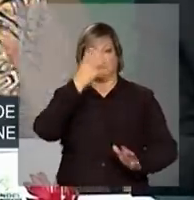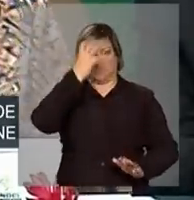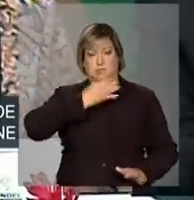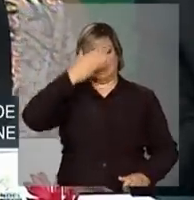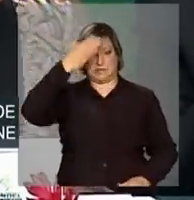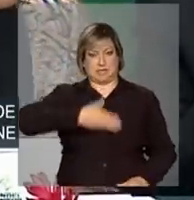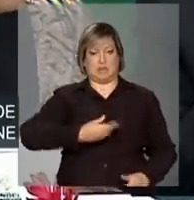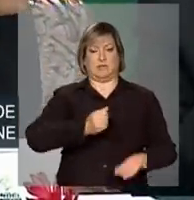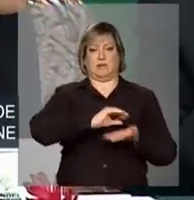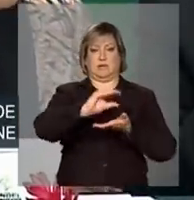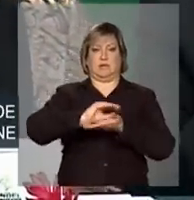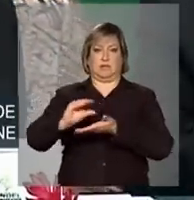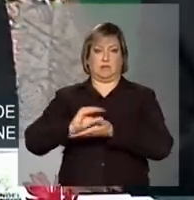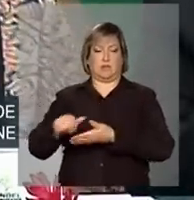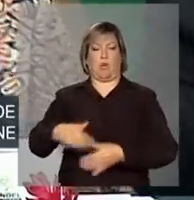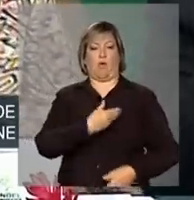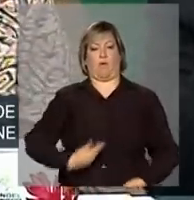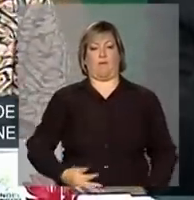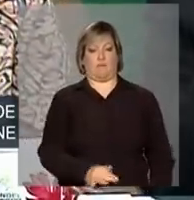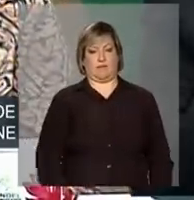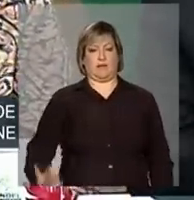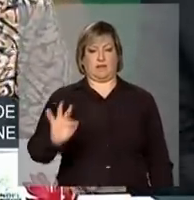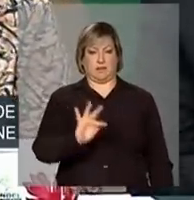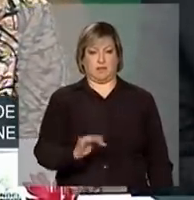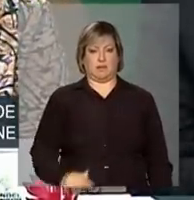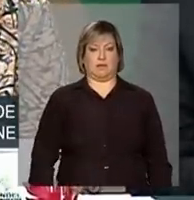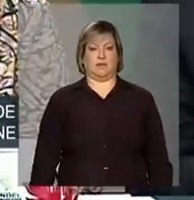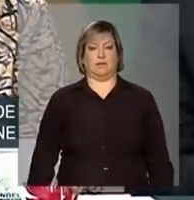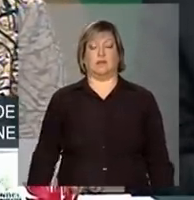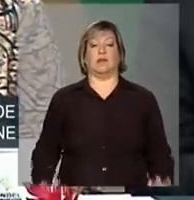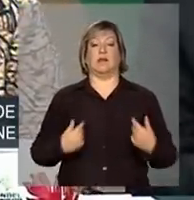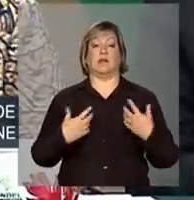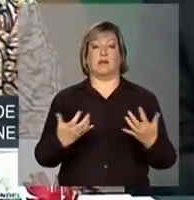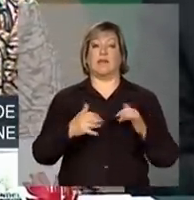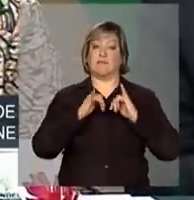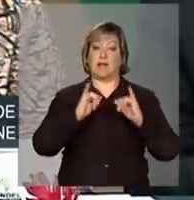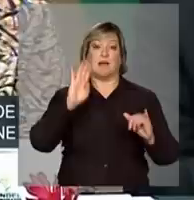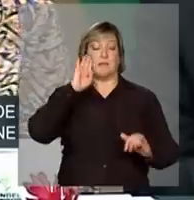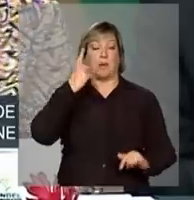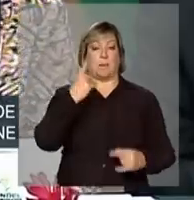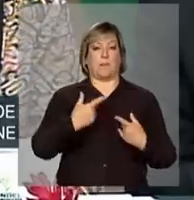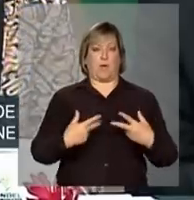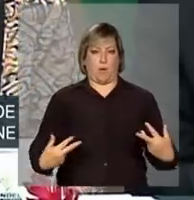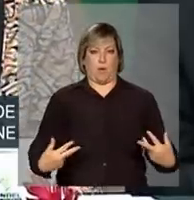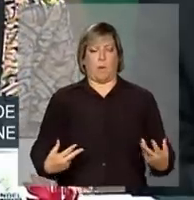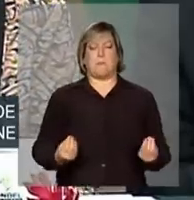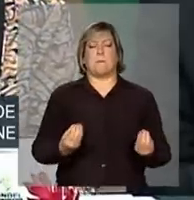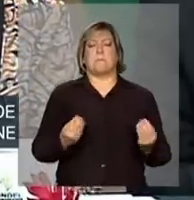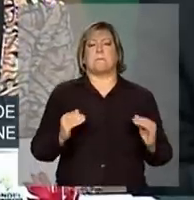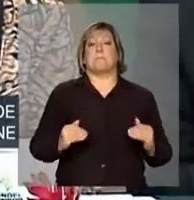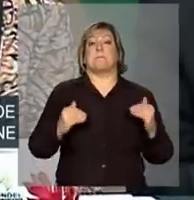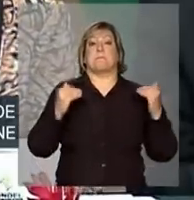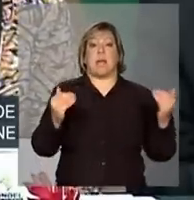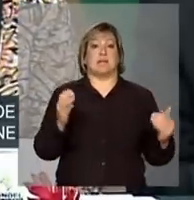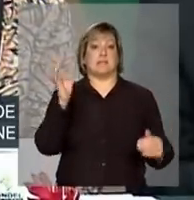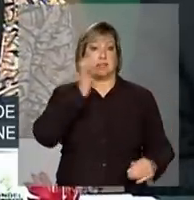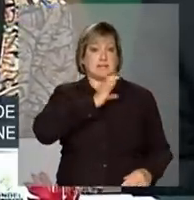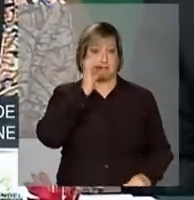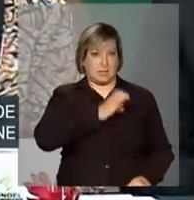os repassos do governo federal. Queria destacar uma coisa, é muito mais ágil